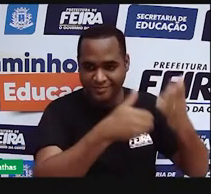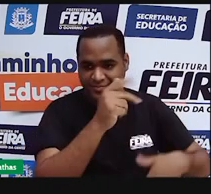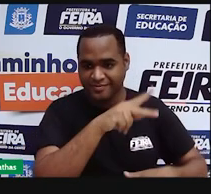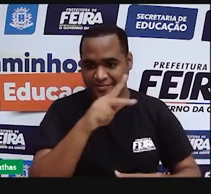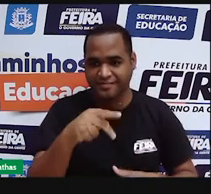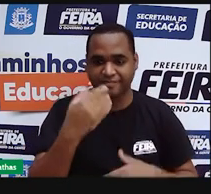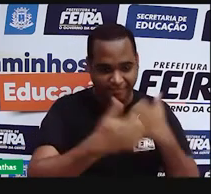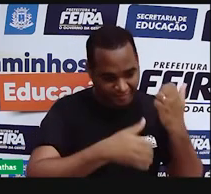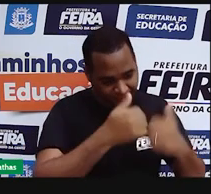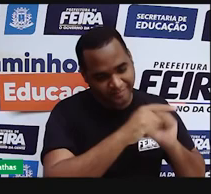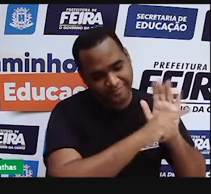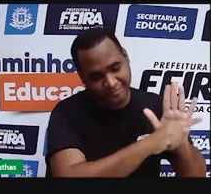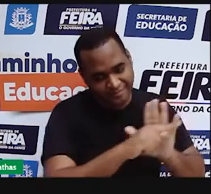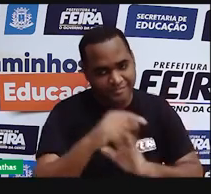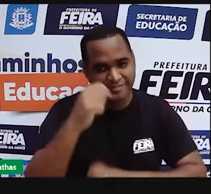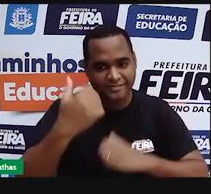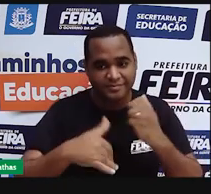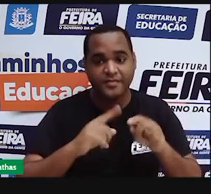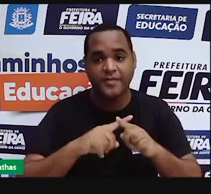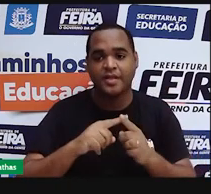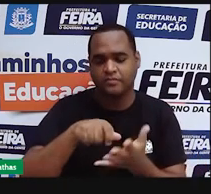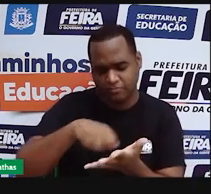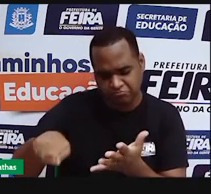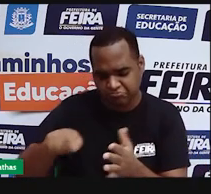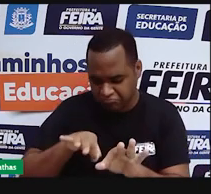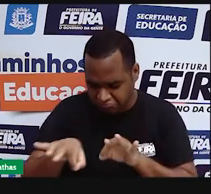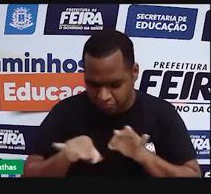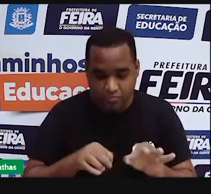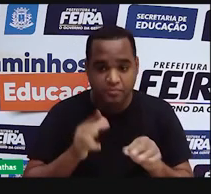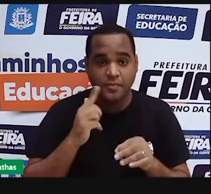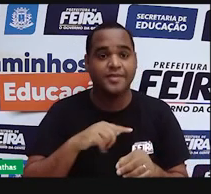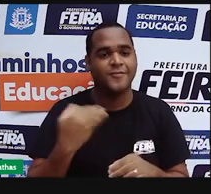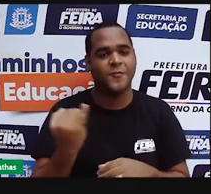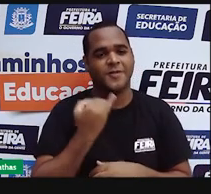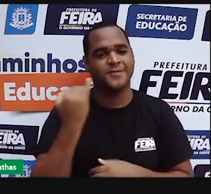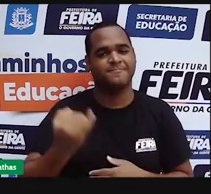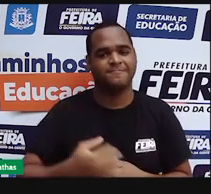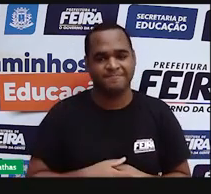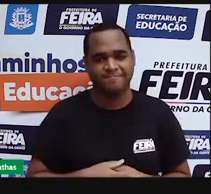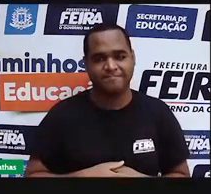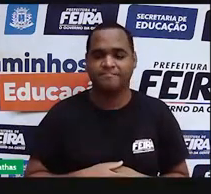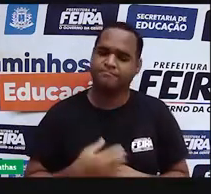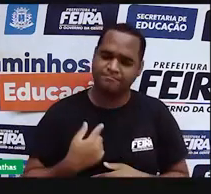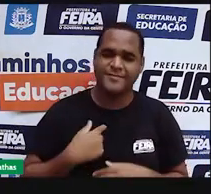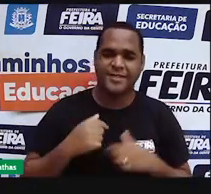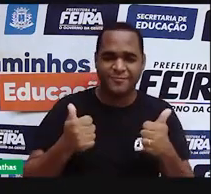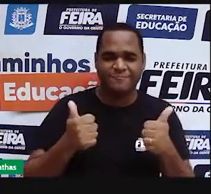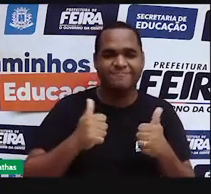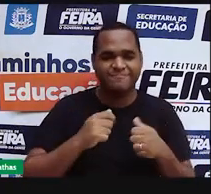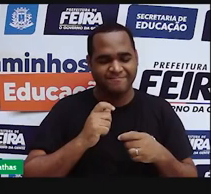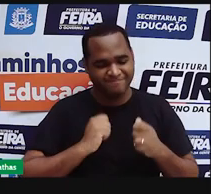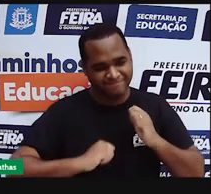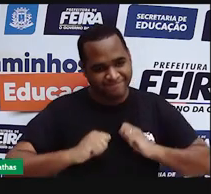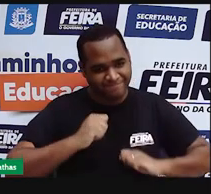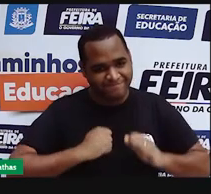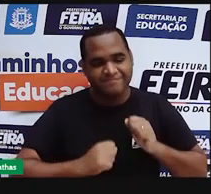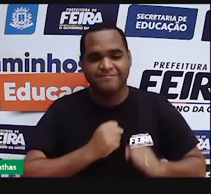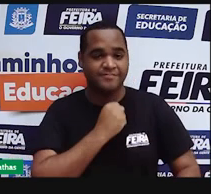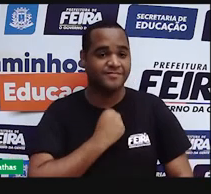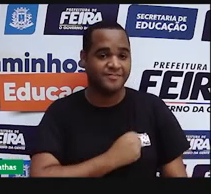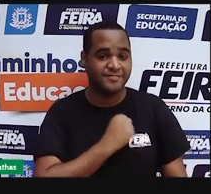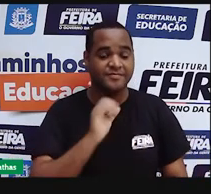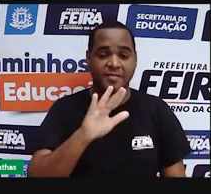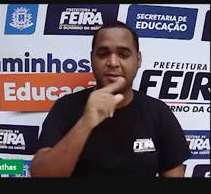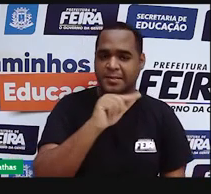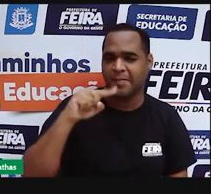conversar com os professores, façam as atividades, corrijam, que tudo isso é muito importante. Eu vou ficar aqui morrendo de saudade de vocês,